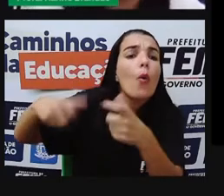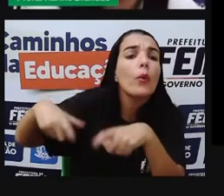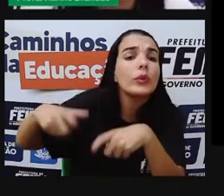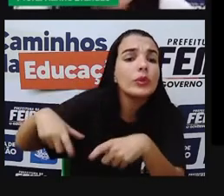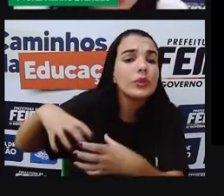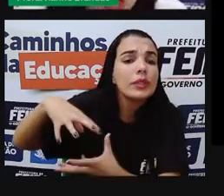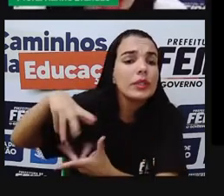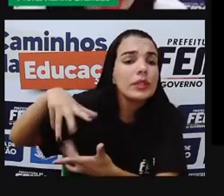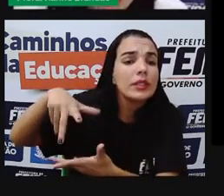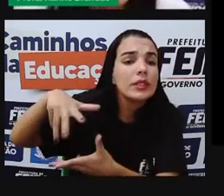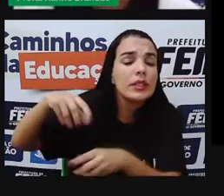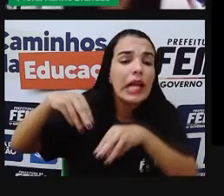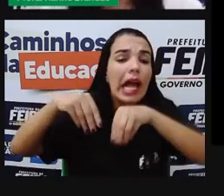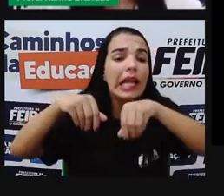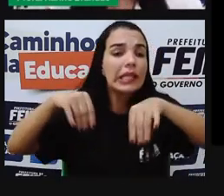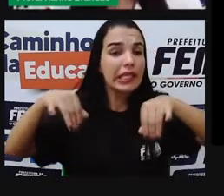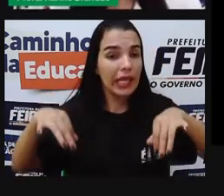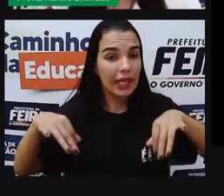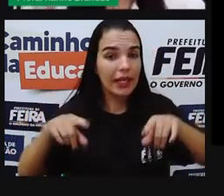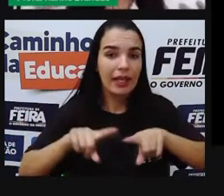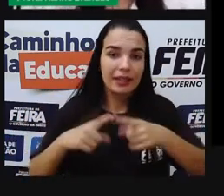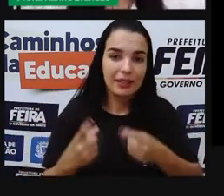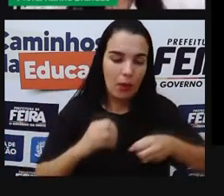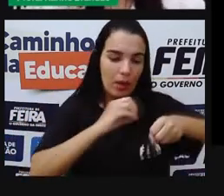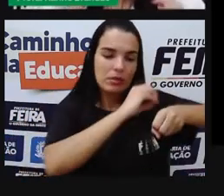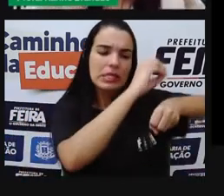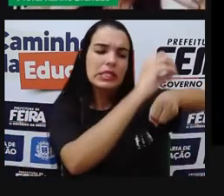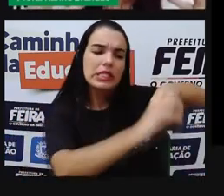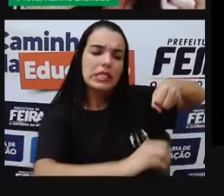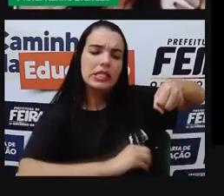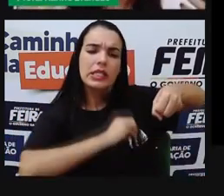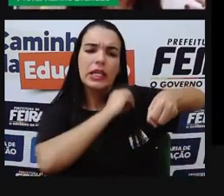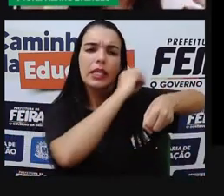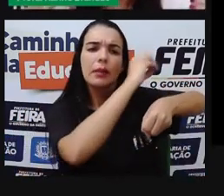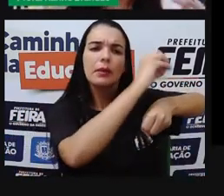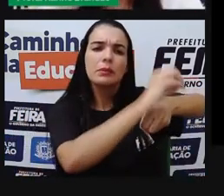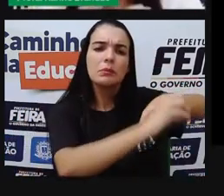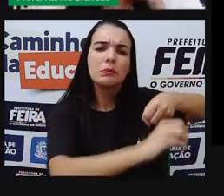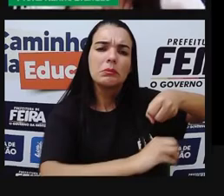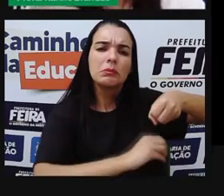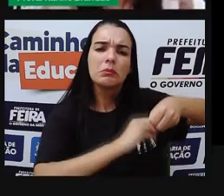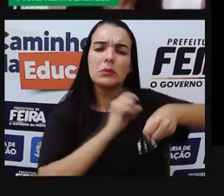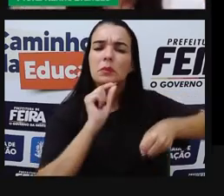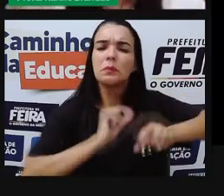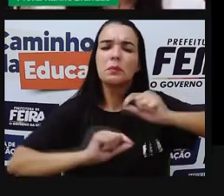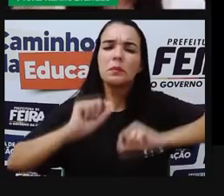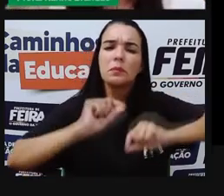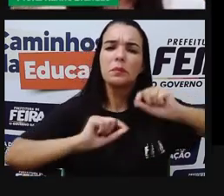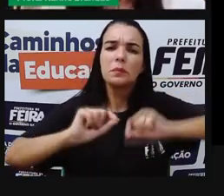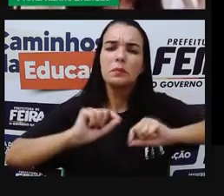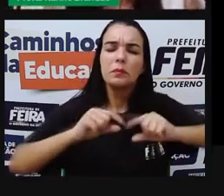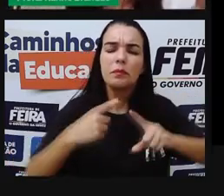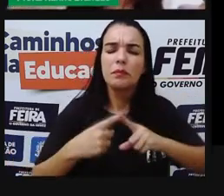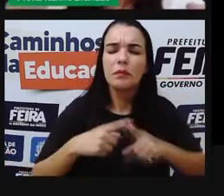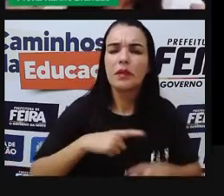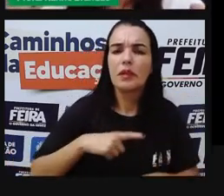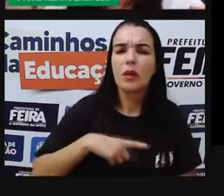E o que é esse sistema solar? O sistema solar é um sistema, por que é um sistema? Porque tem vários elementos